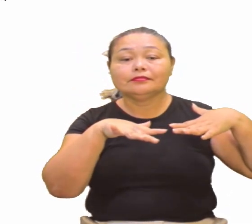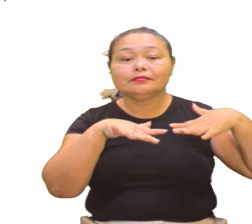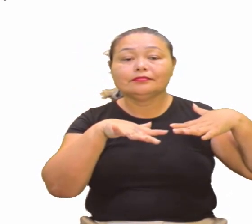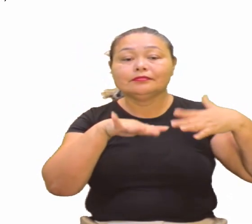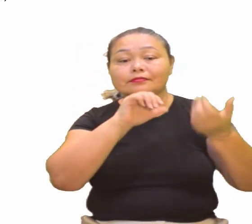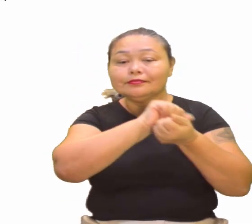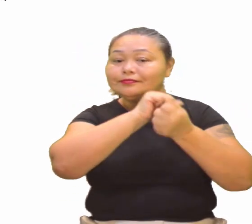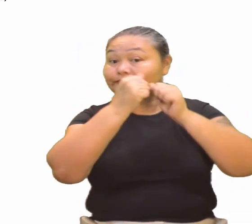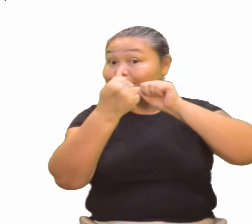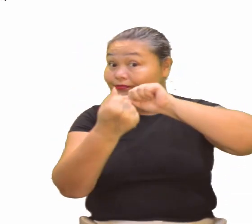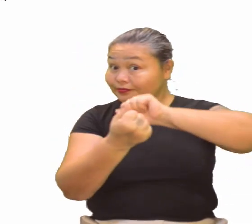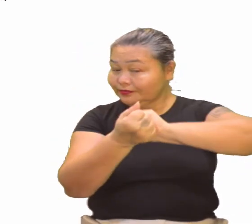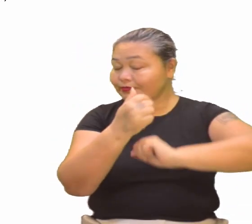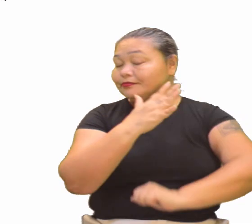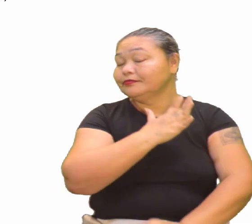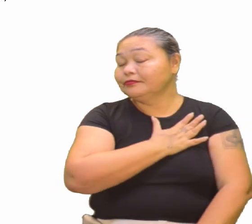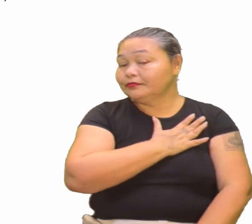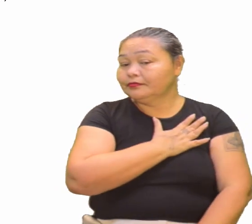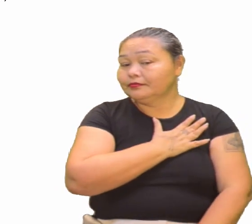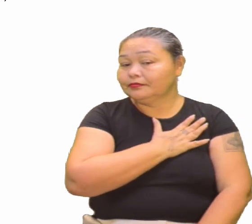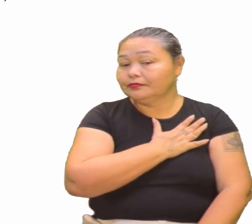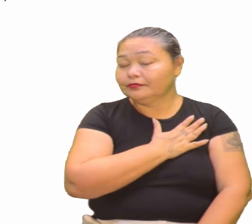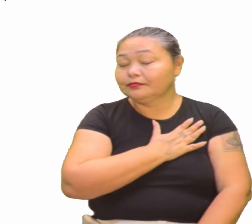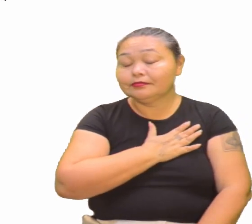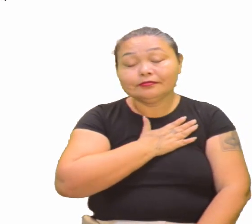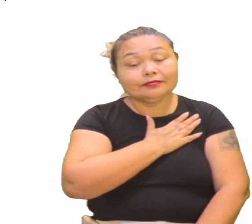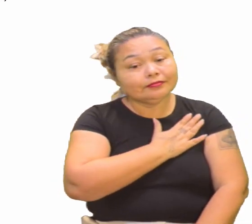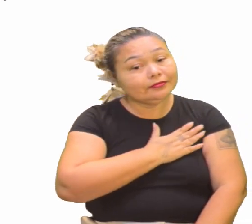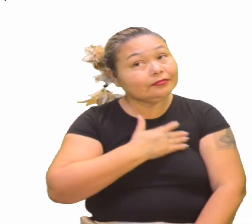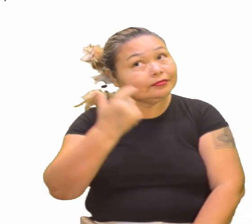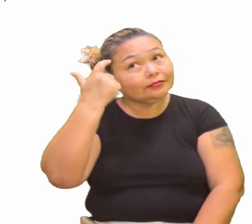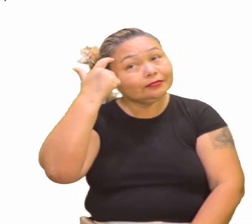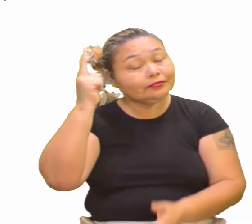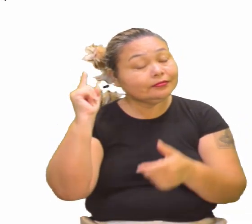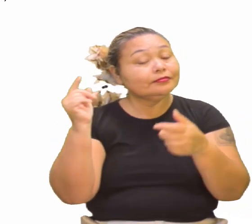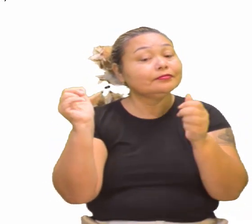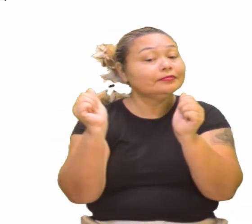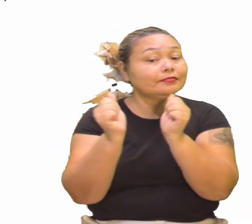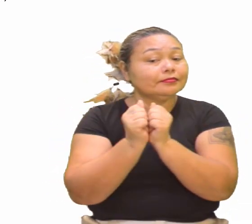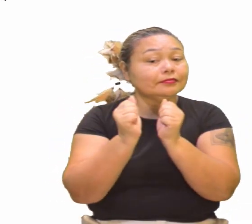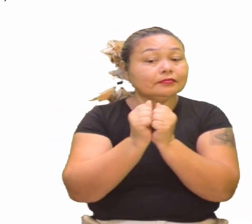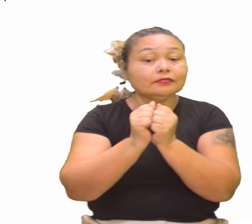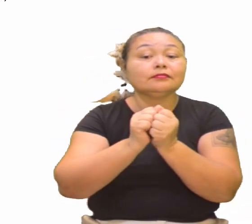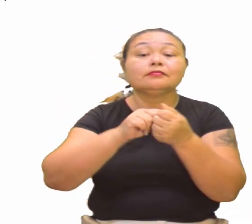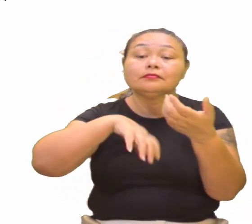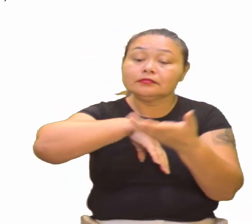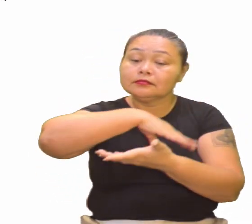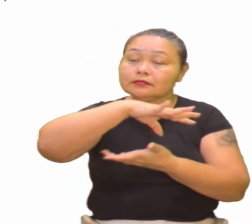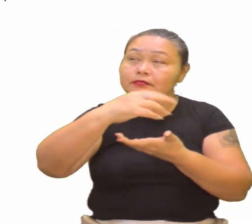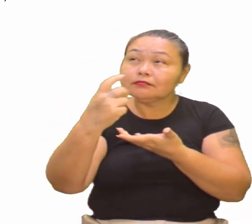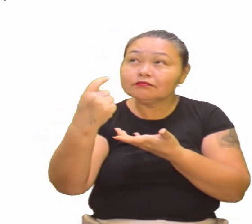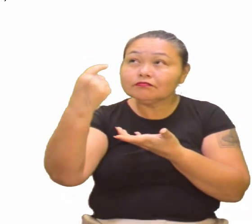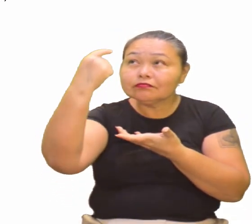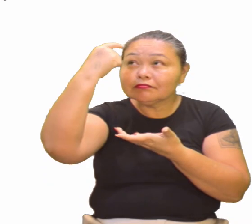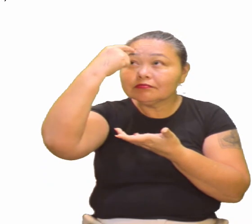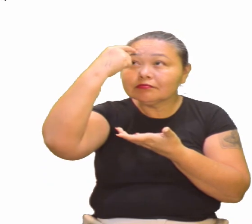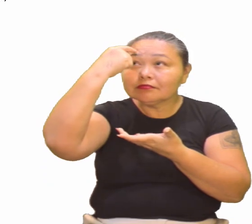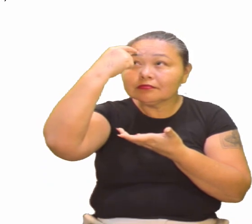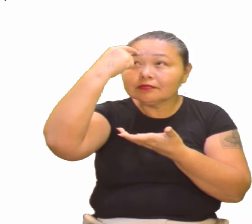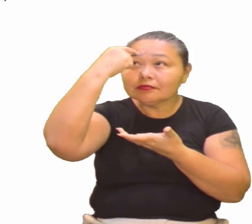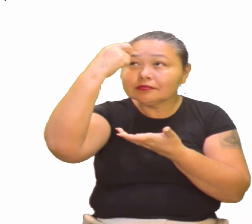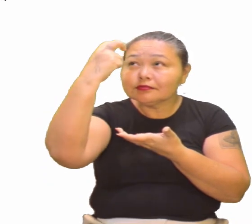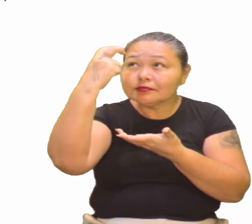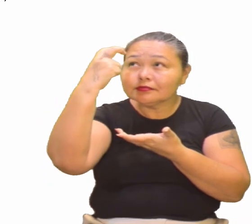se adaptaram, gostaram, né? juntaram essa ideia de revolução intelectual. O que é isso?